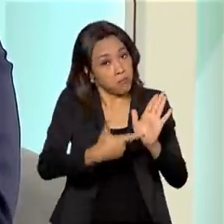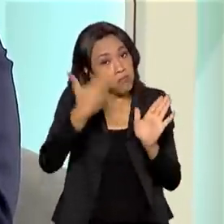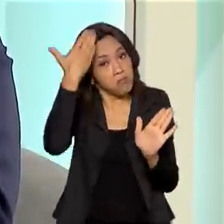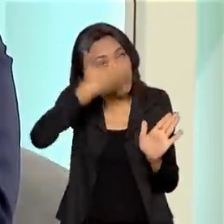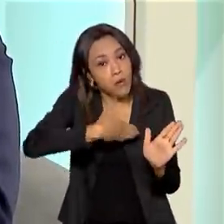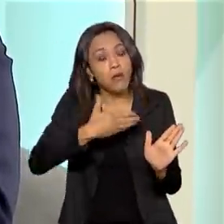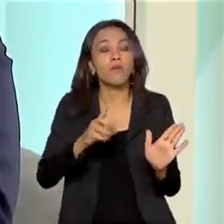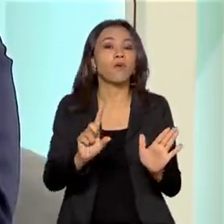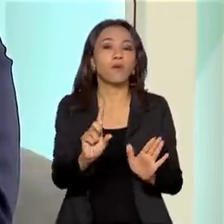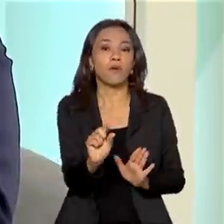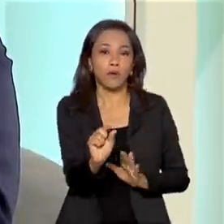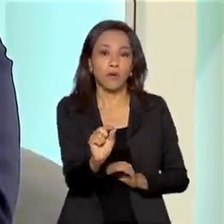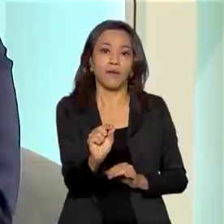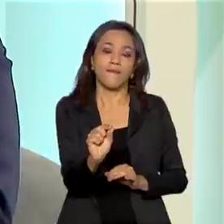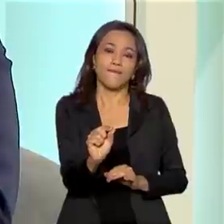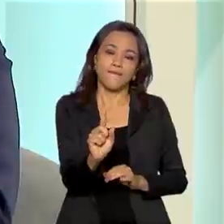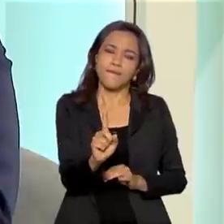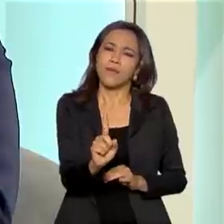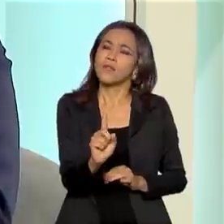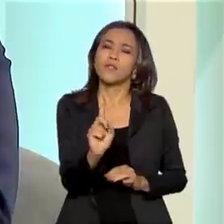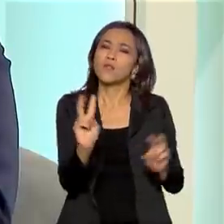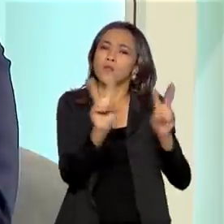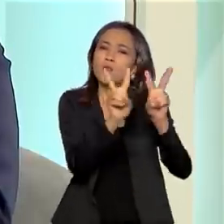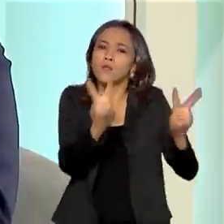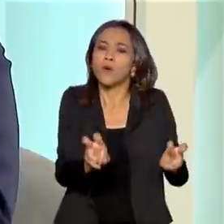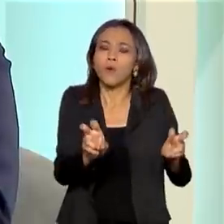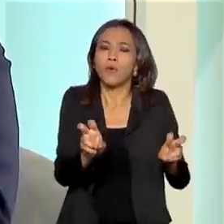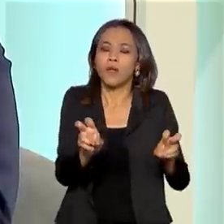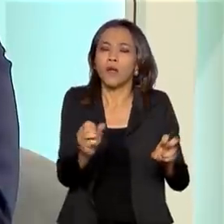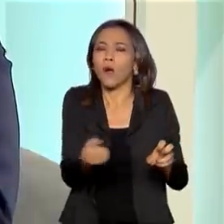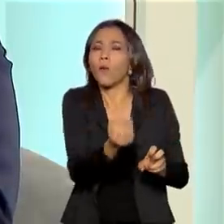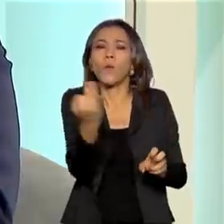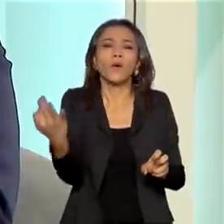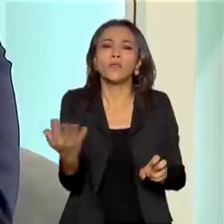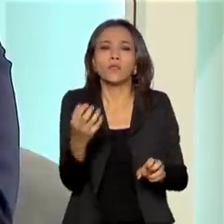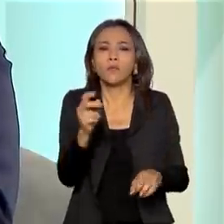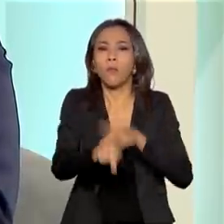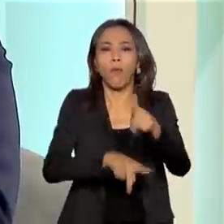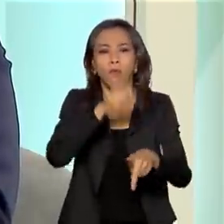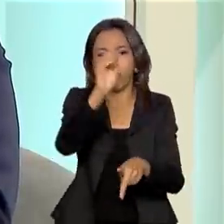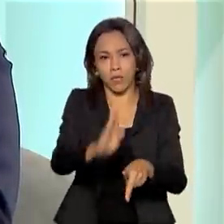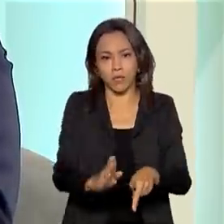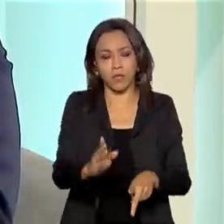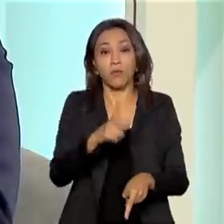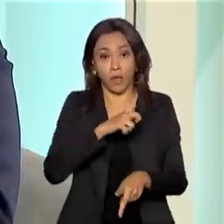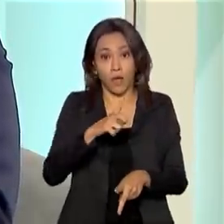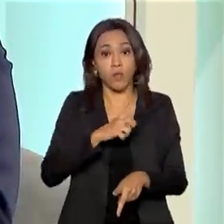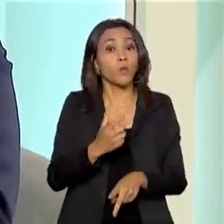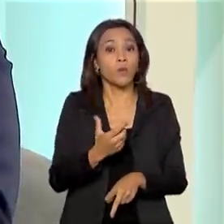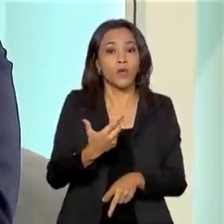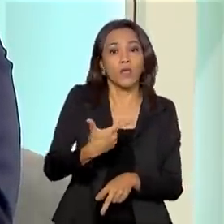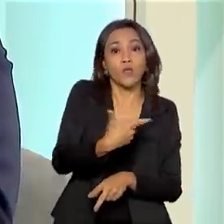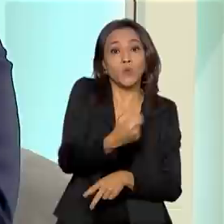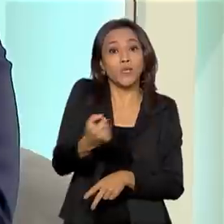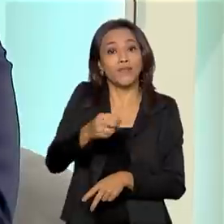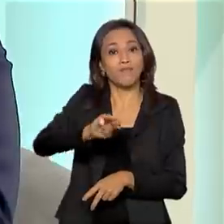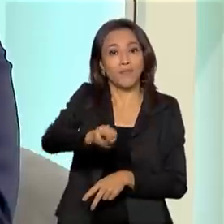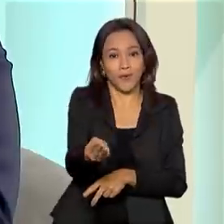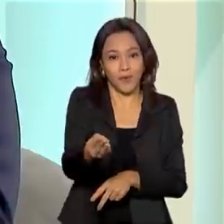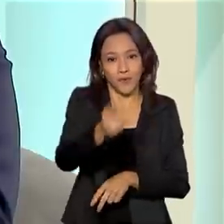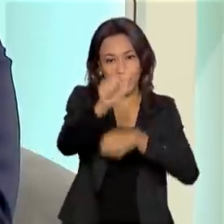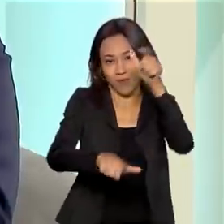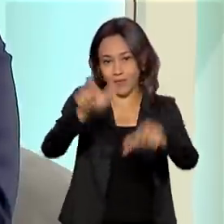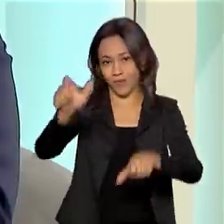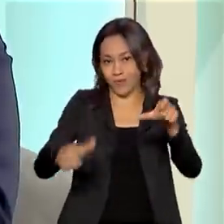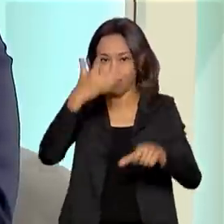dimensão é em relação à própria população brasileira. Nós temos uma população de cerca de 200 milhões de